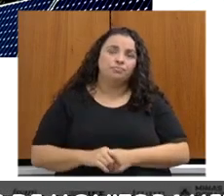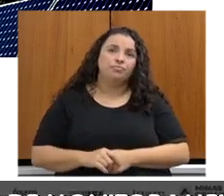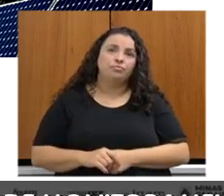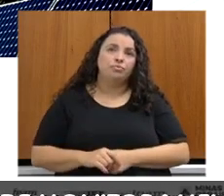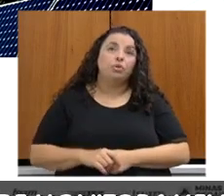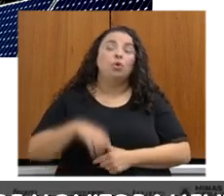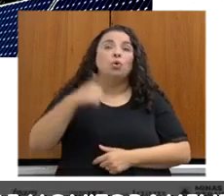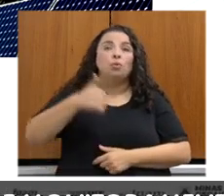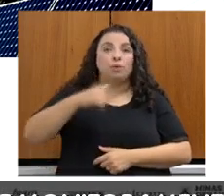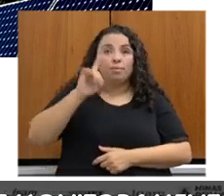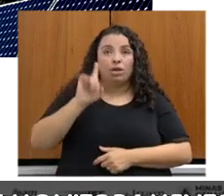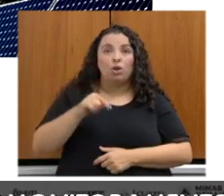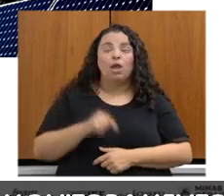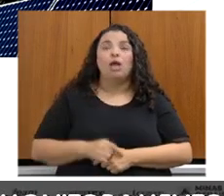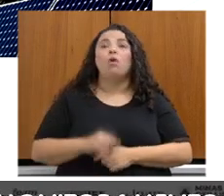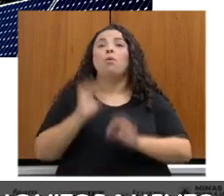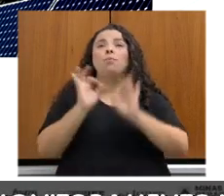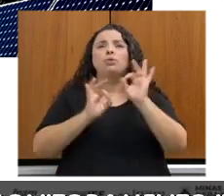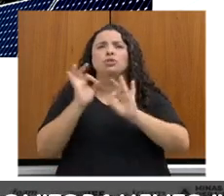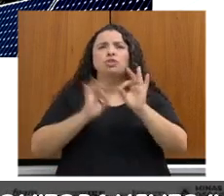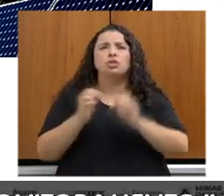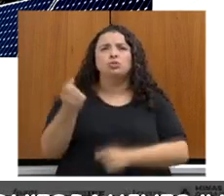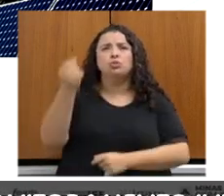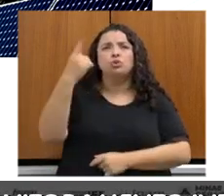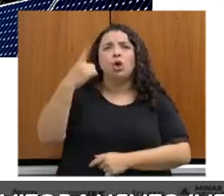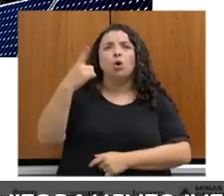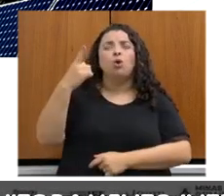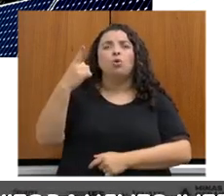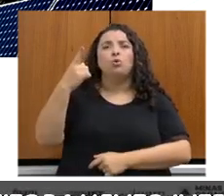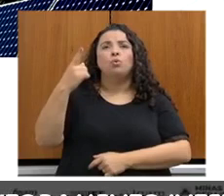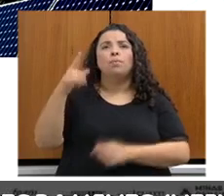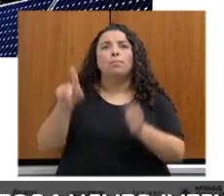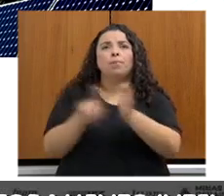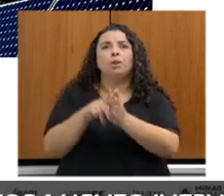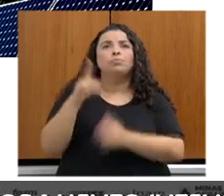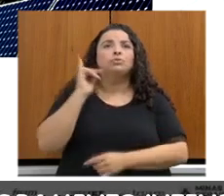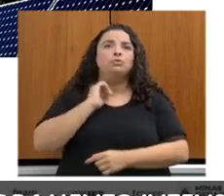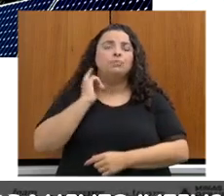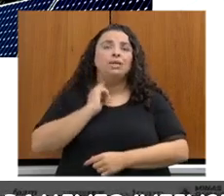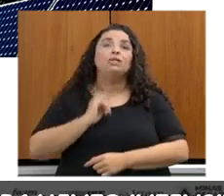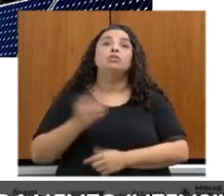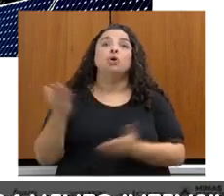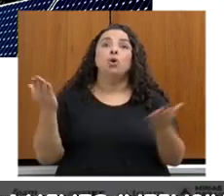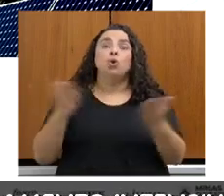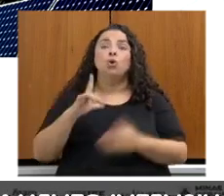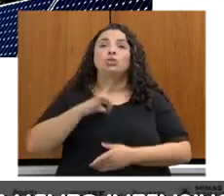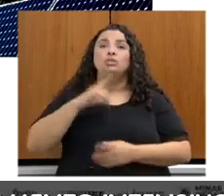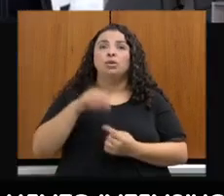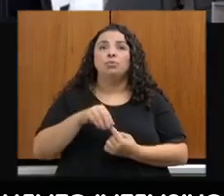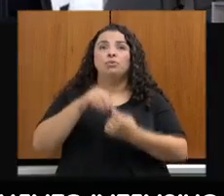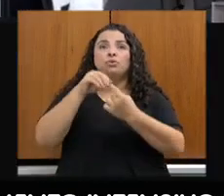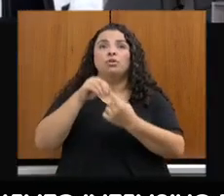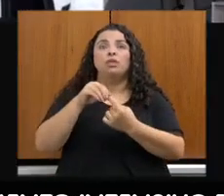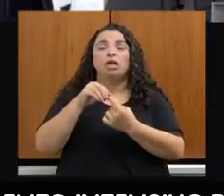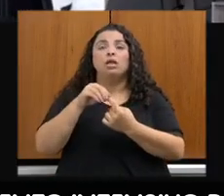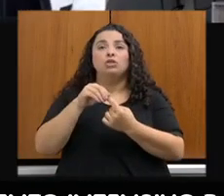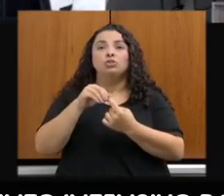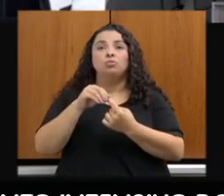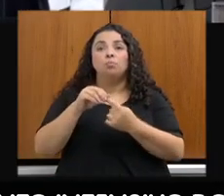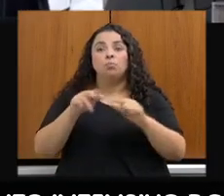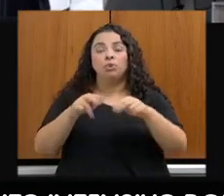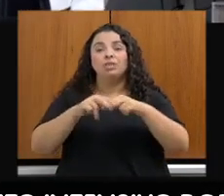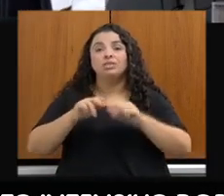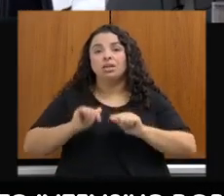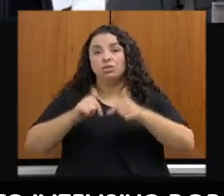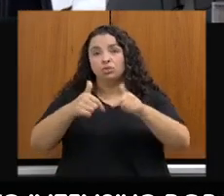o primeiro deles é o Projeto Sol de Minas. Hoje há uma prioridade determinada a partir de ações regulatórias do Estado